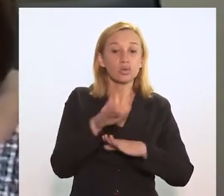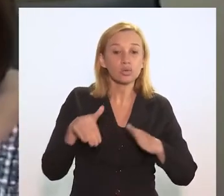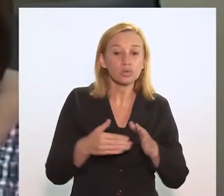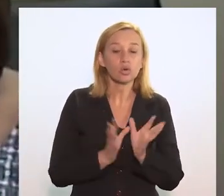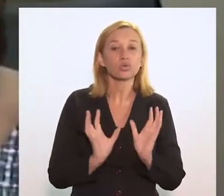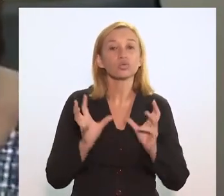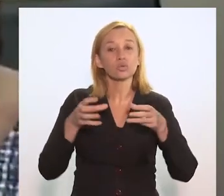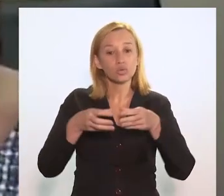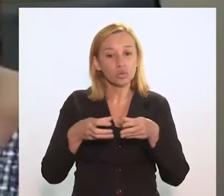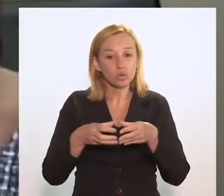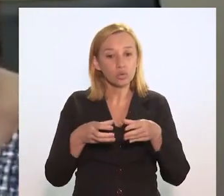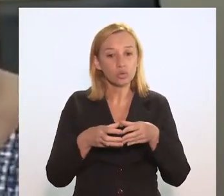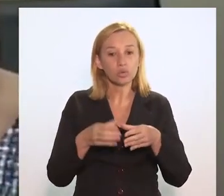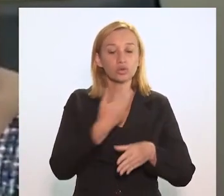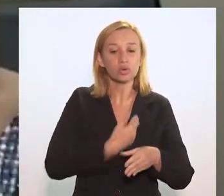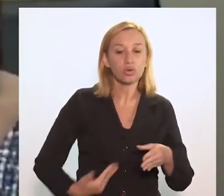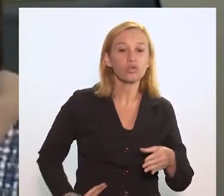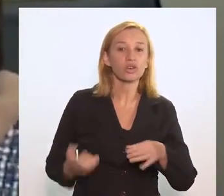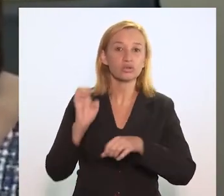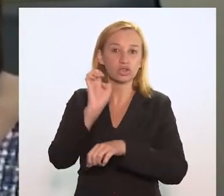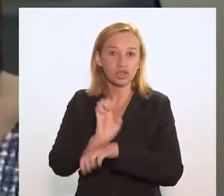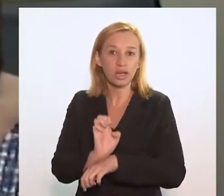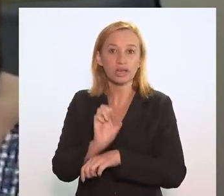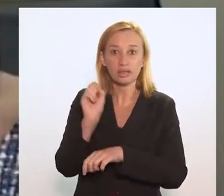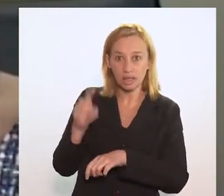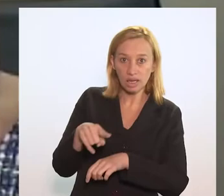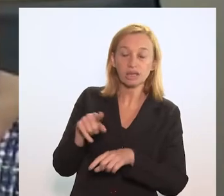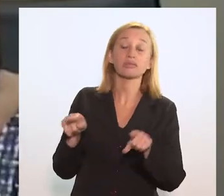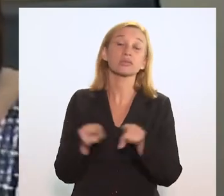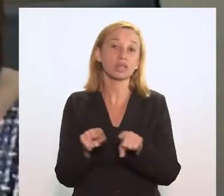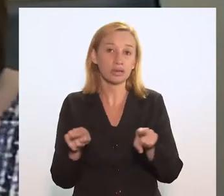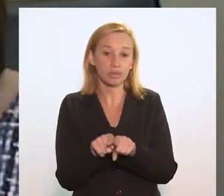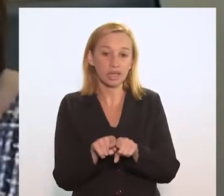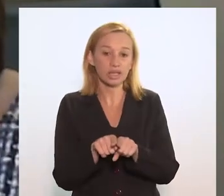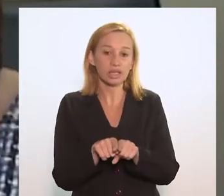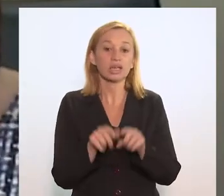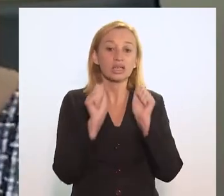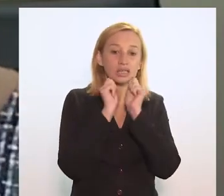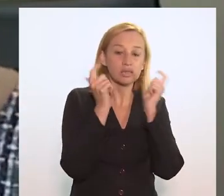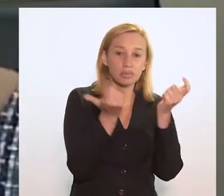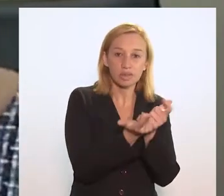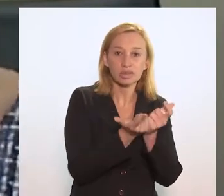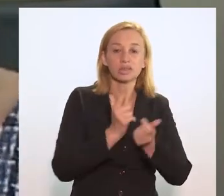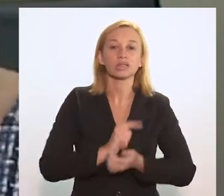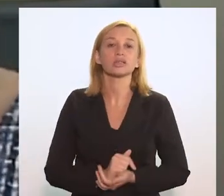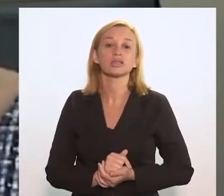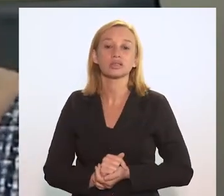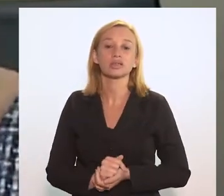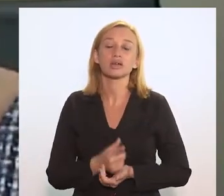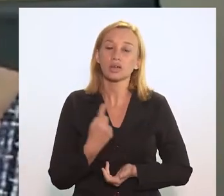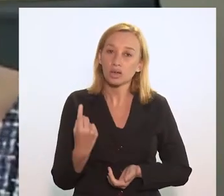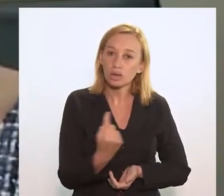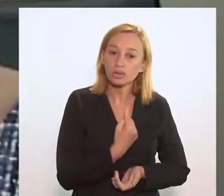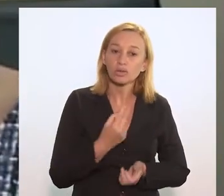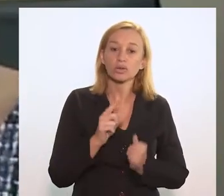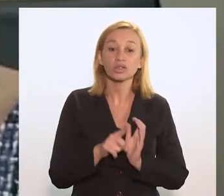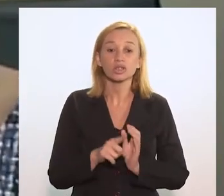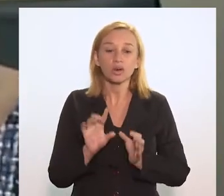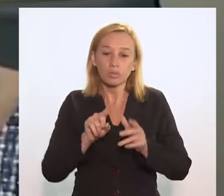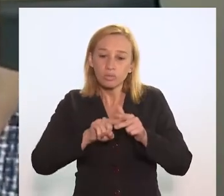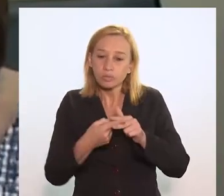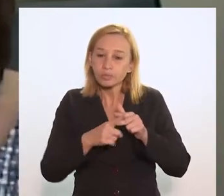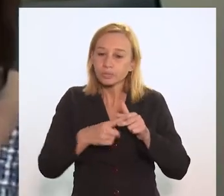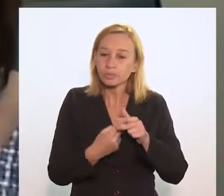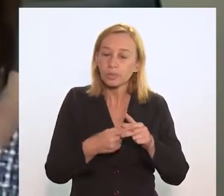e com toda a equipe do governo do Estado e também da Assembleia Legislativa, para que a gente